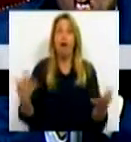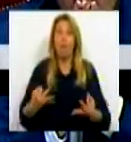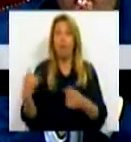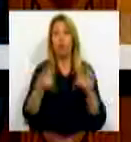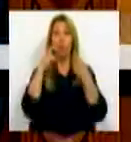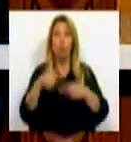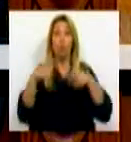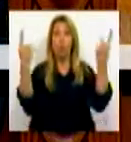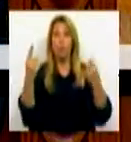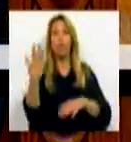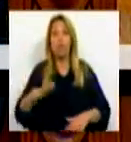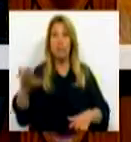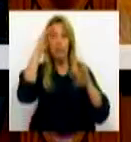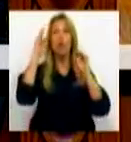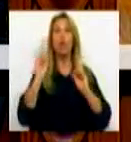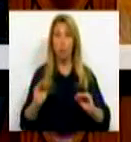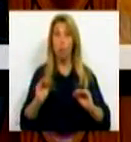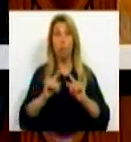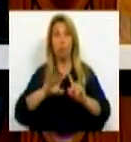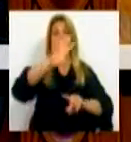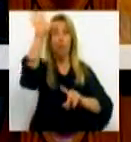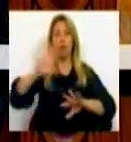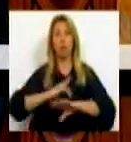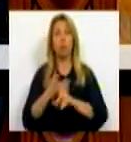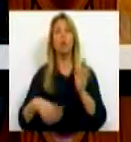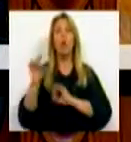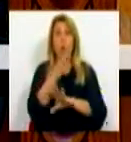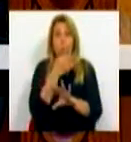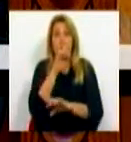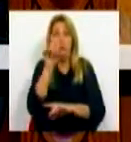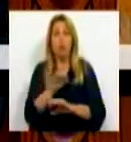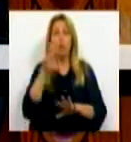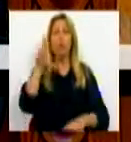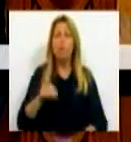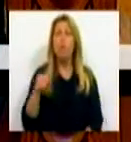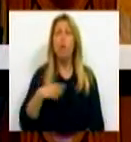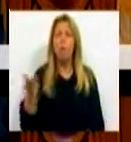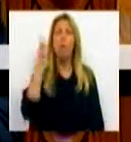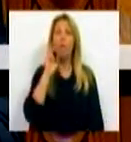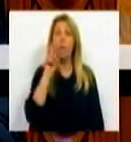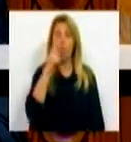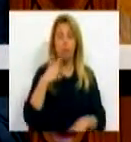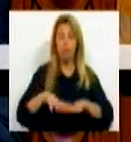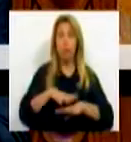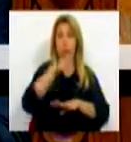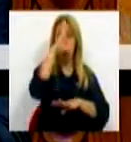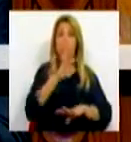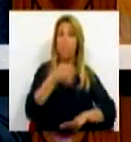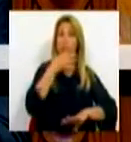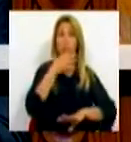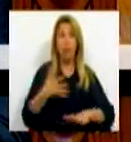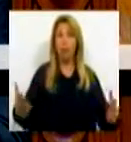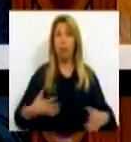ciências de educação e noutros países na Europa se fala destas questões. Nunca ouviu nenhum membro do Governo falar nem sequer na possibilidade